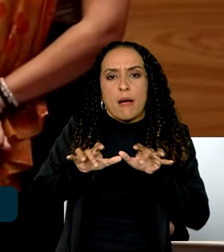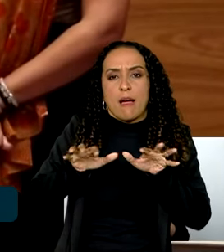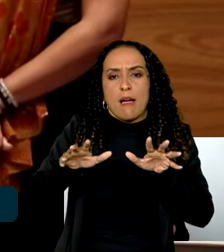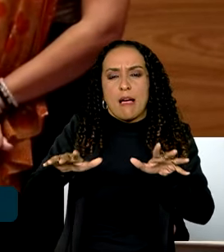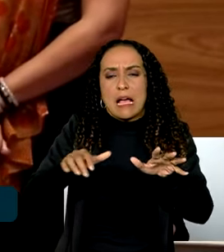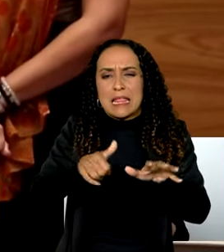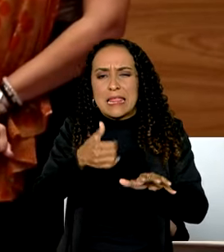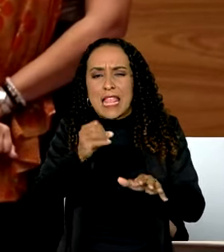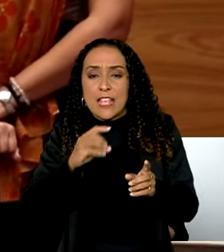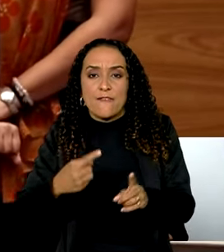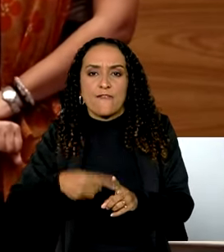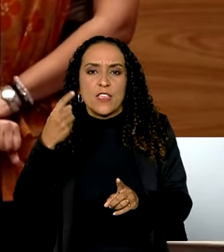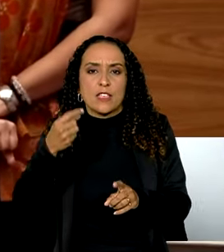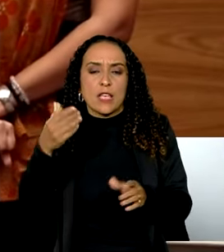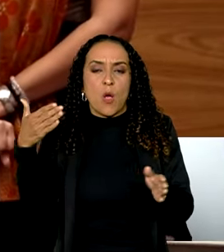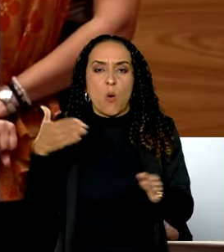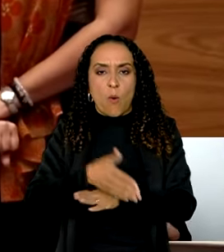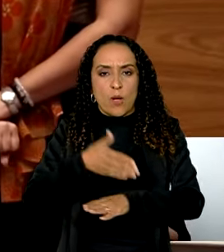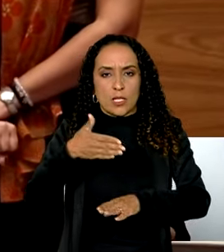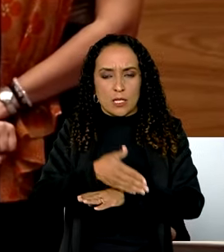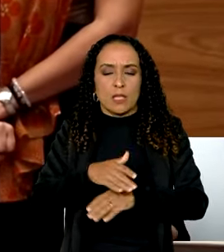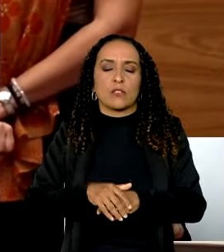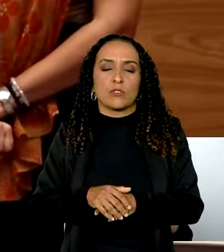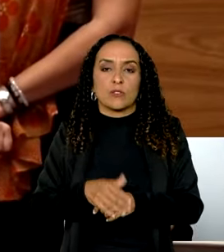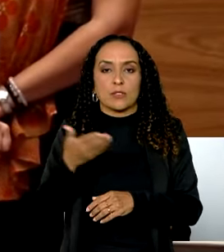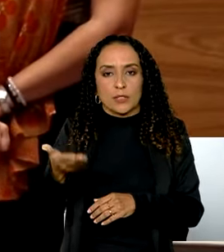10 vezes o acesso a essa terapia.